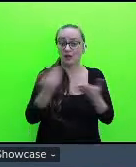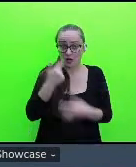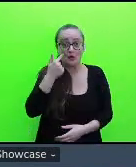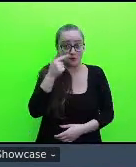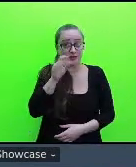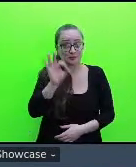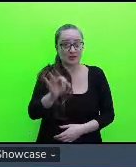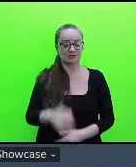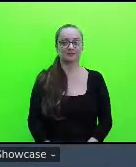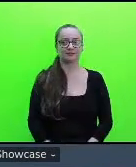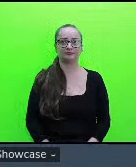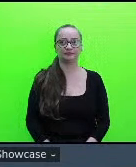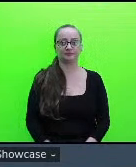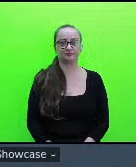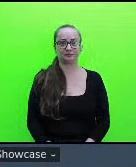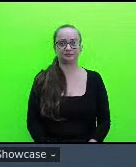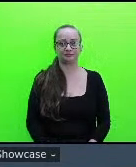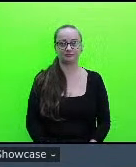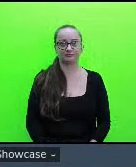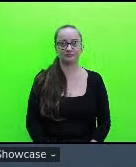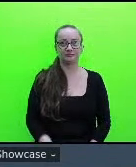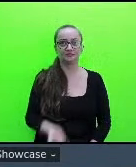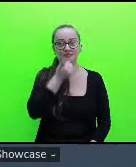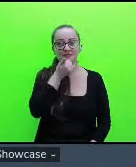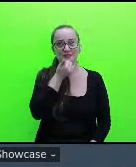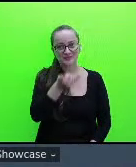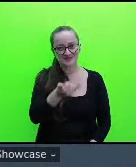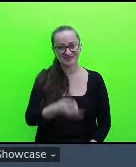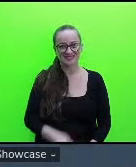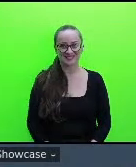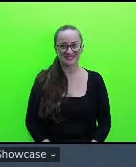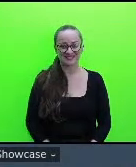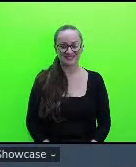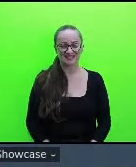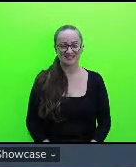ó desculpa eu tenho que maquiatar